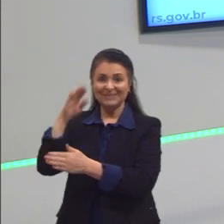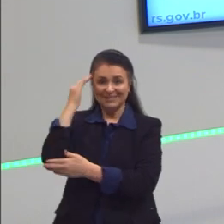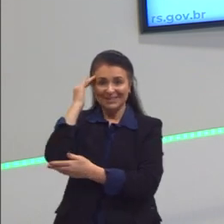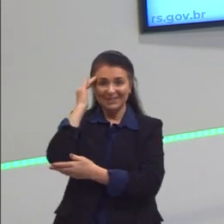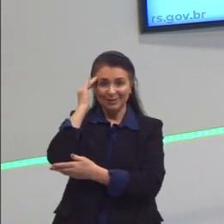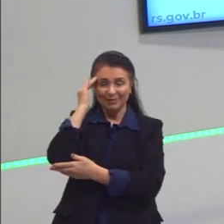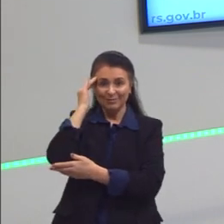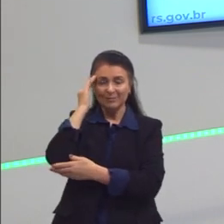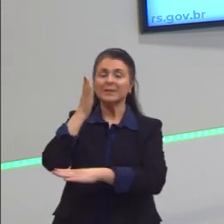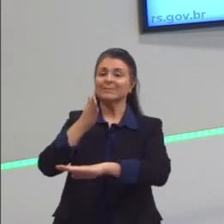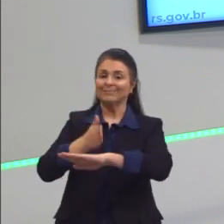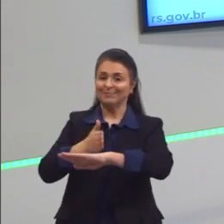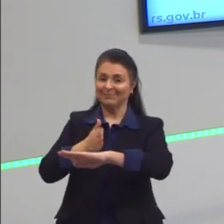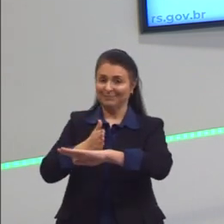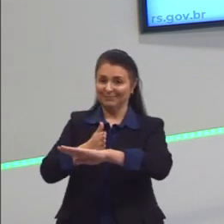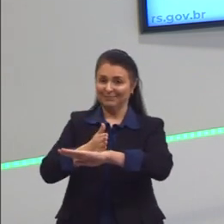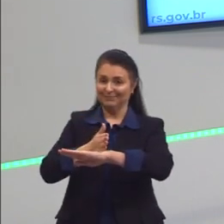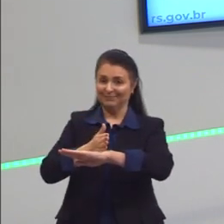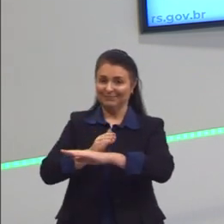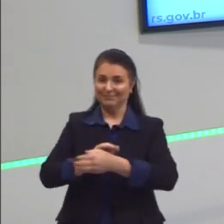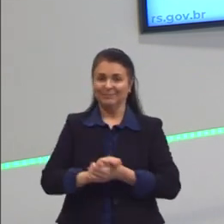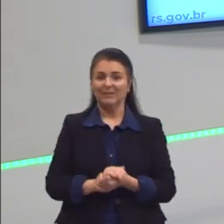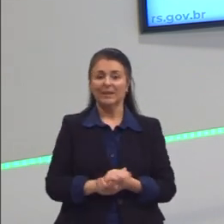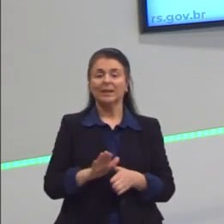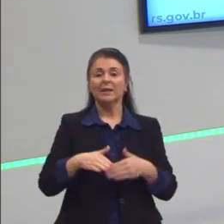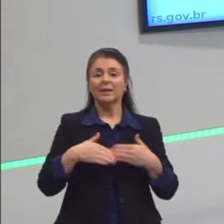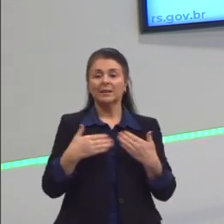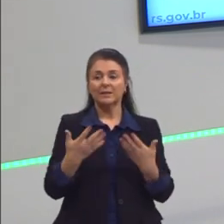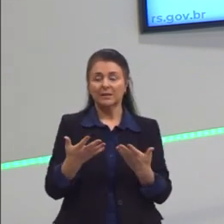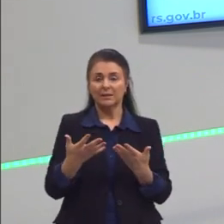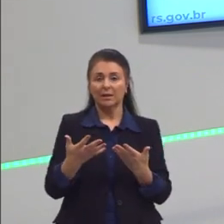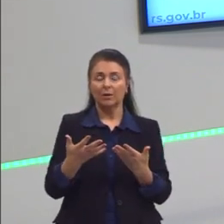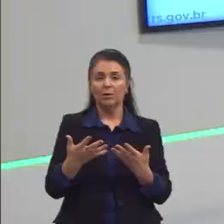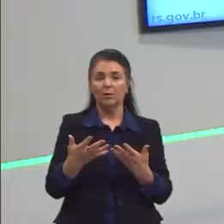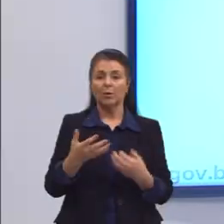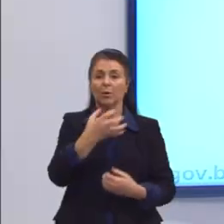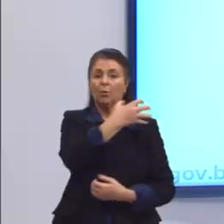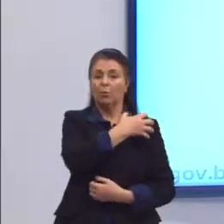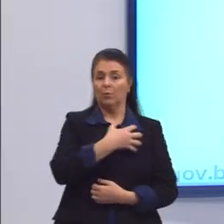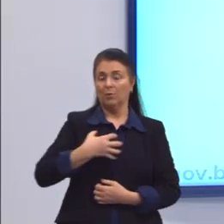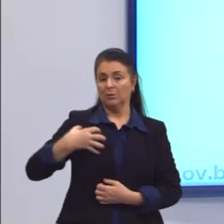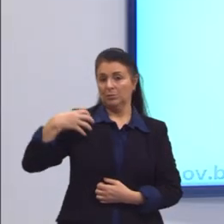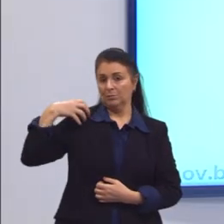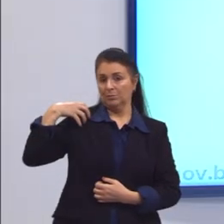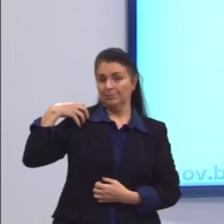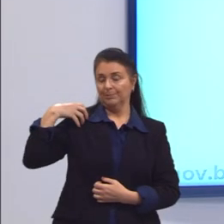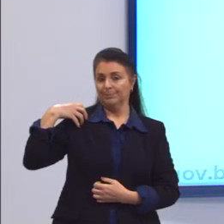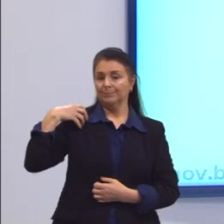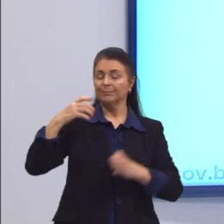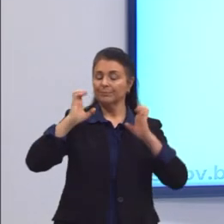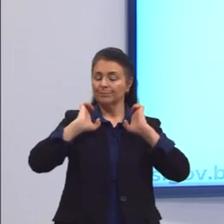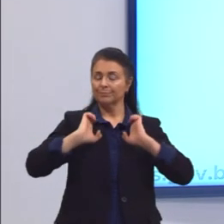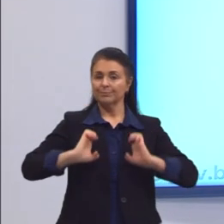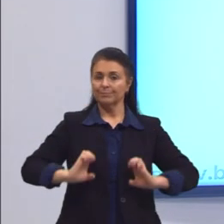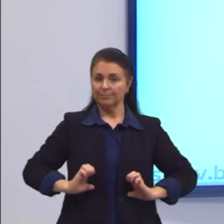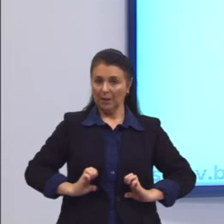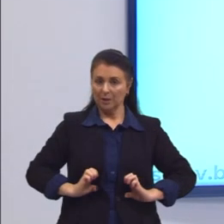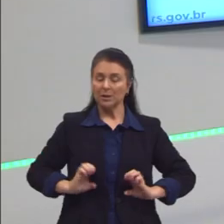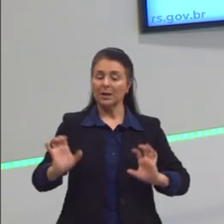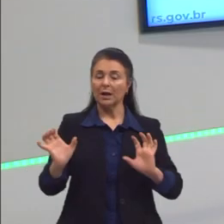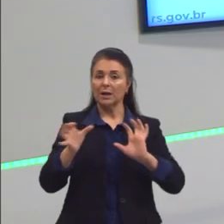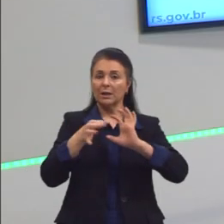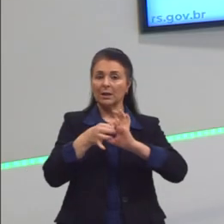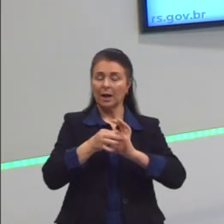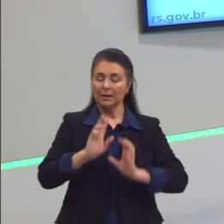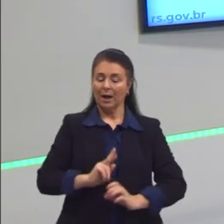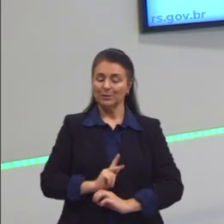durante a Idade Moderna. Então, olha só. Para Aristóteles, a ética está muito ligada